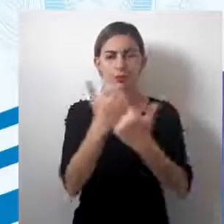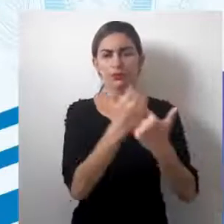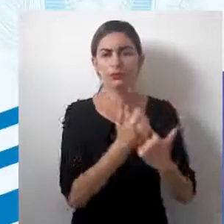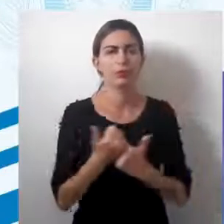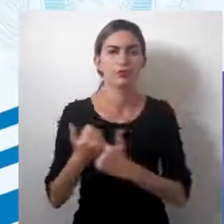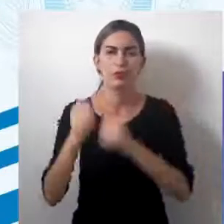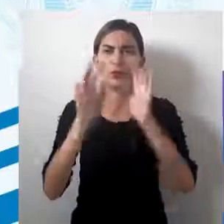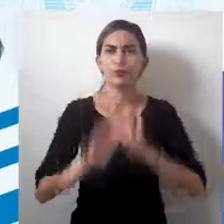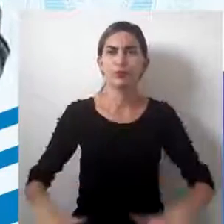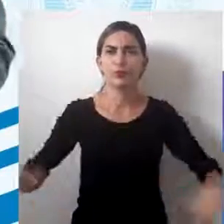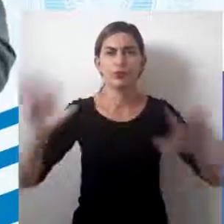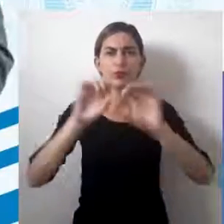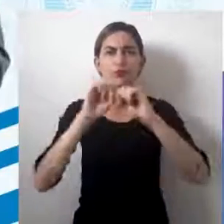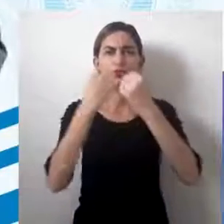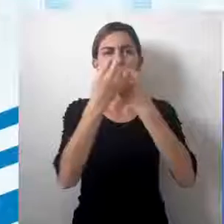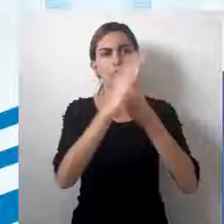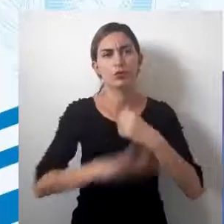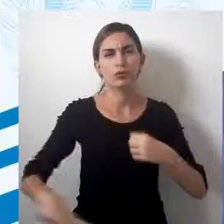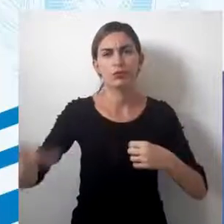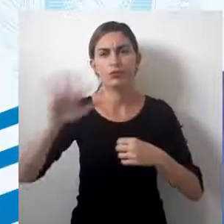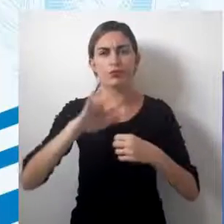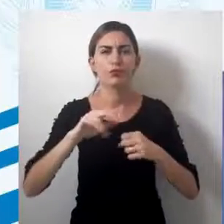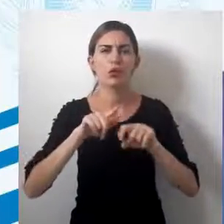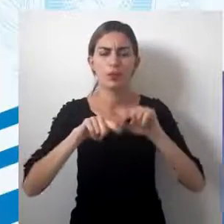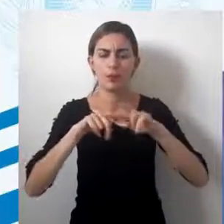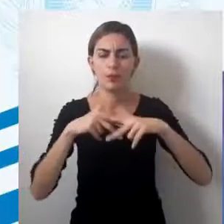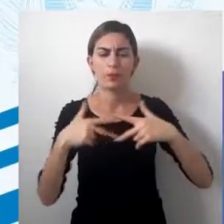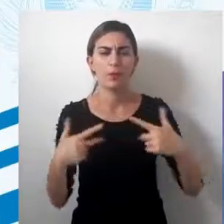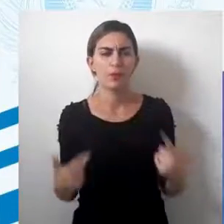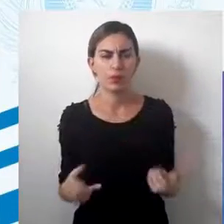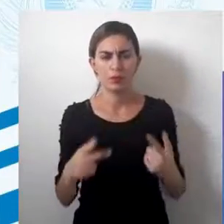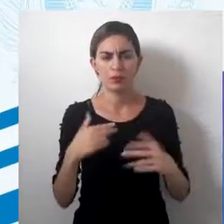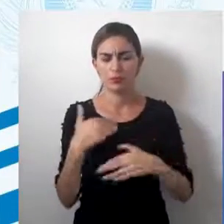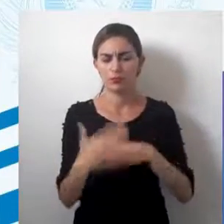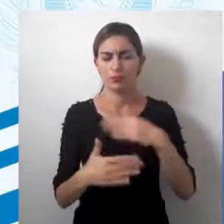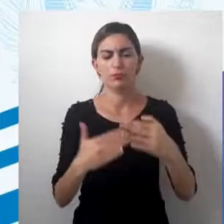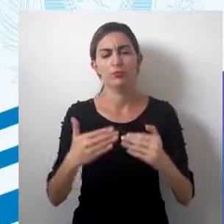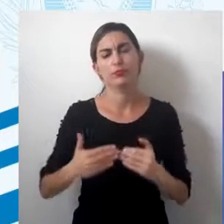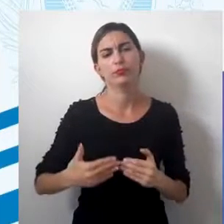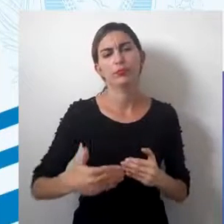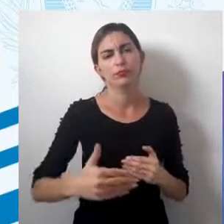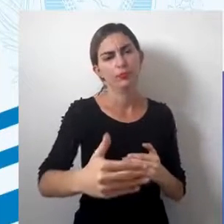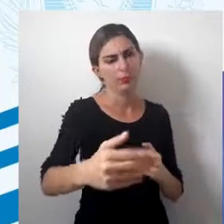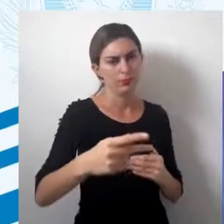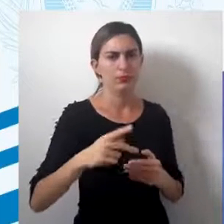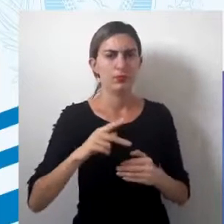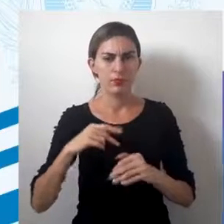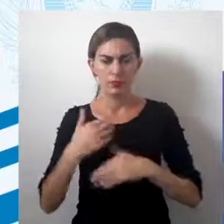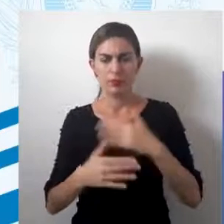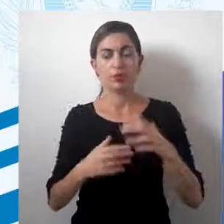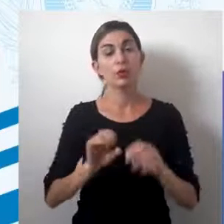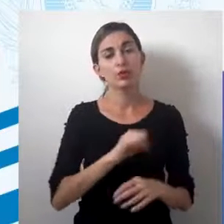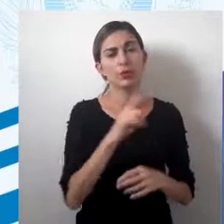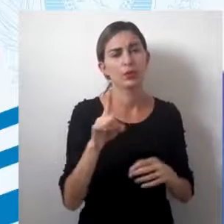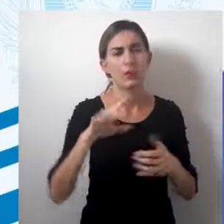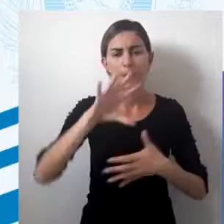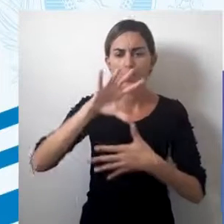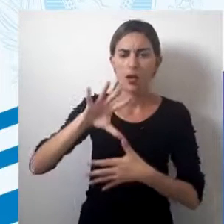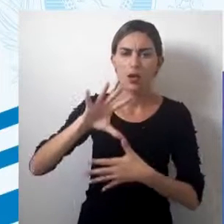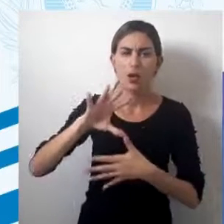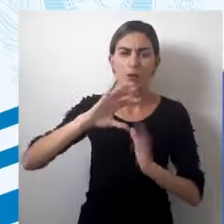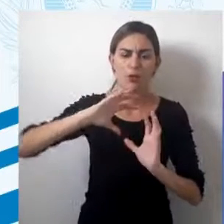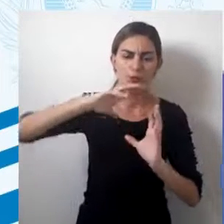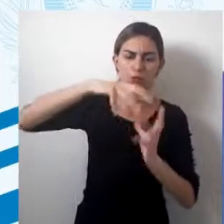representação socioespacial. Os produtos que vão ser gerados a partir desse processo são os